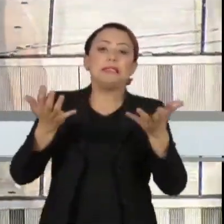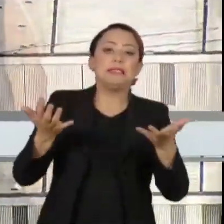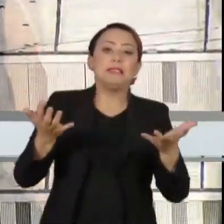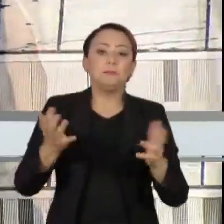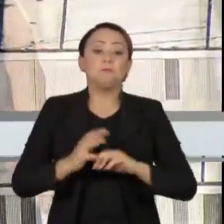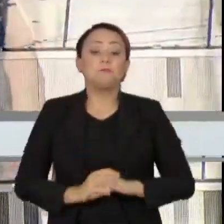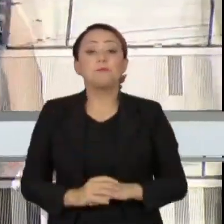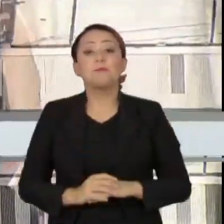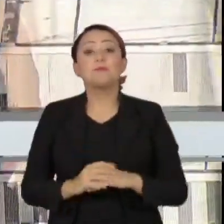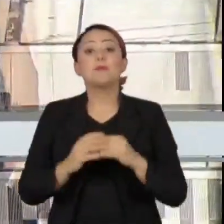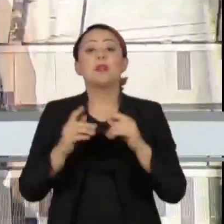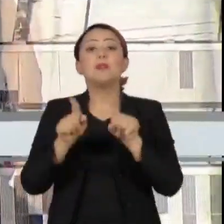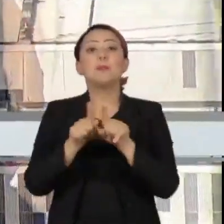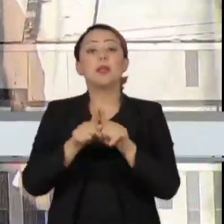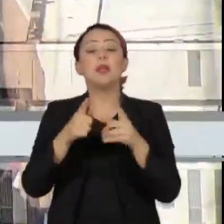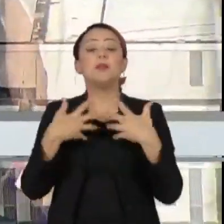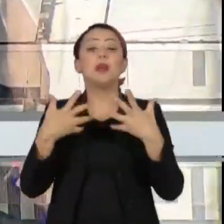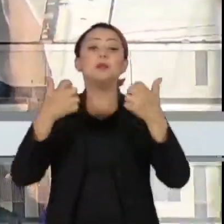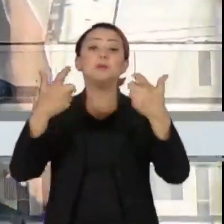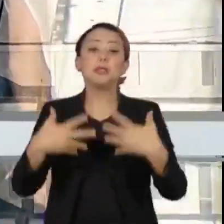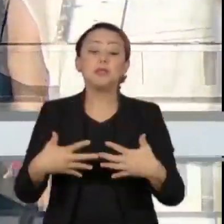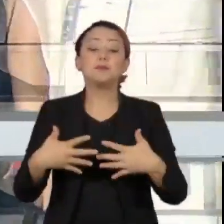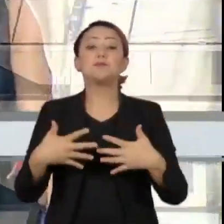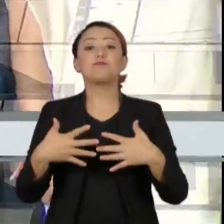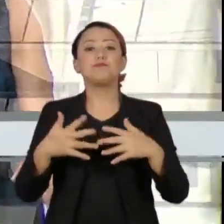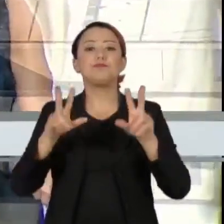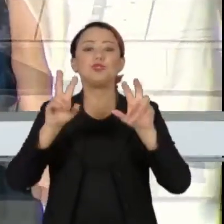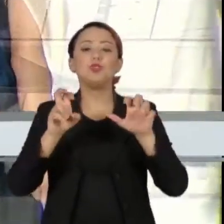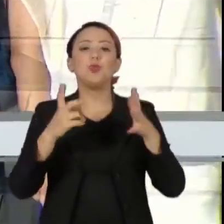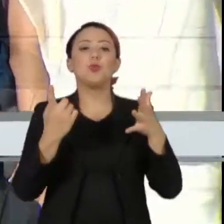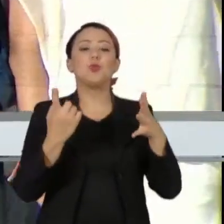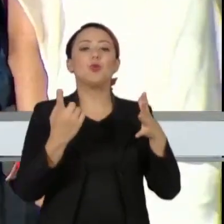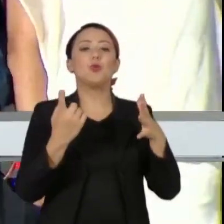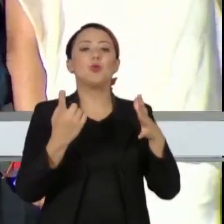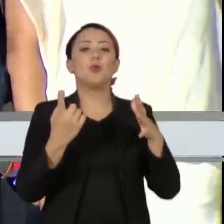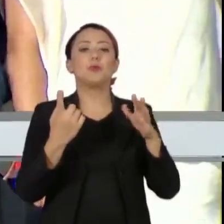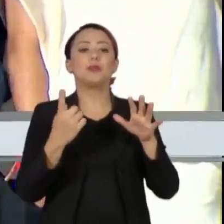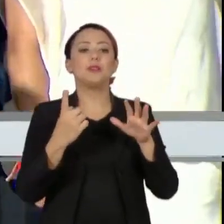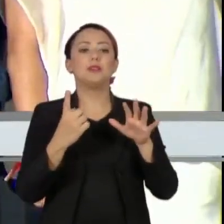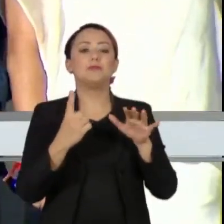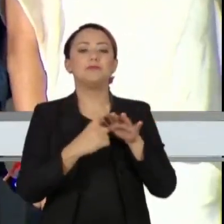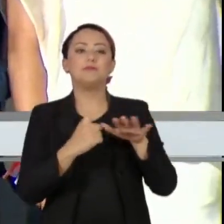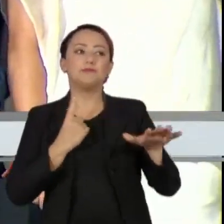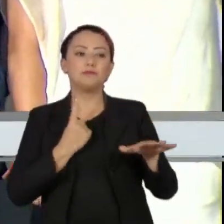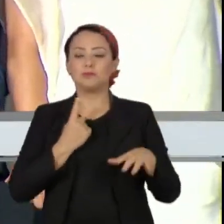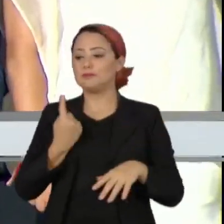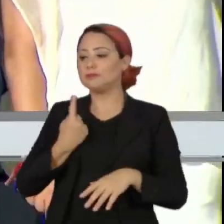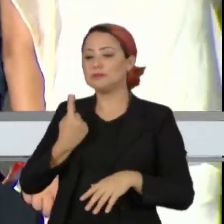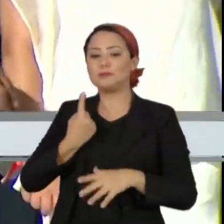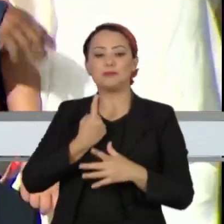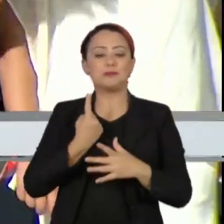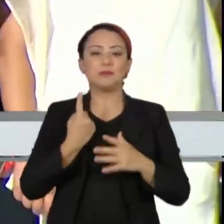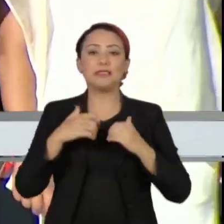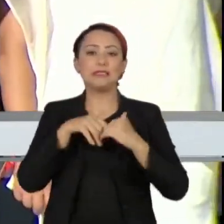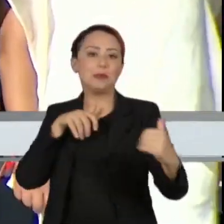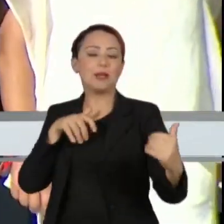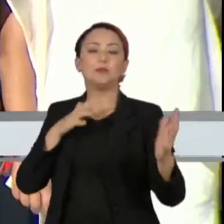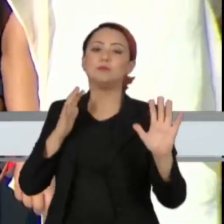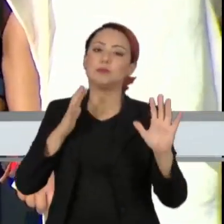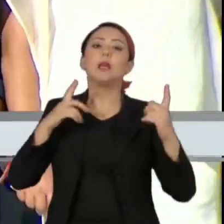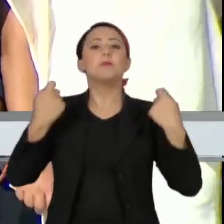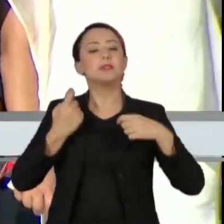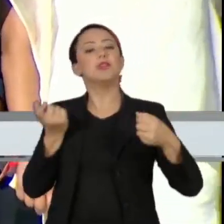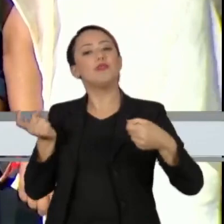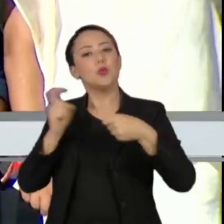E, por fim, essa questão do isolamento, de deixar ser um Estado páreo da comunidade internacional. Isso é muito importante, voltar a um bom